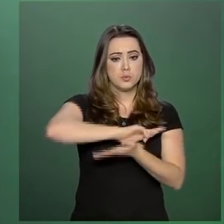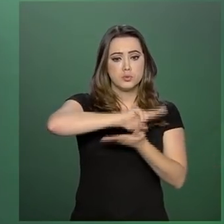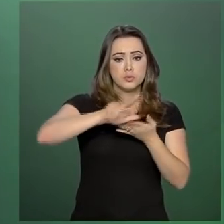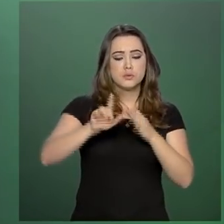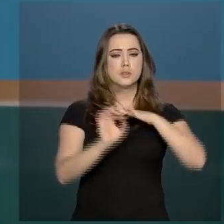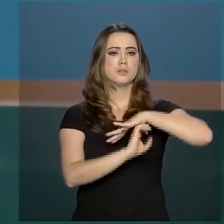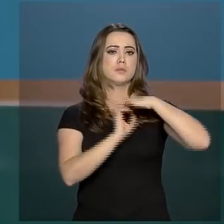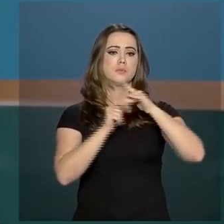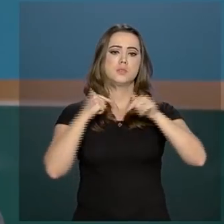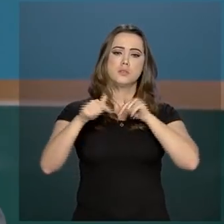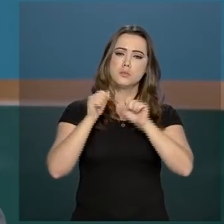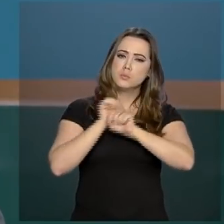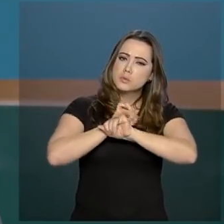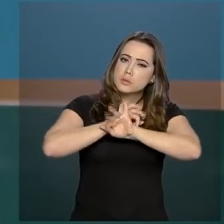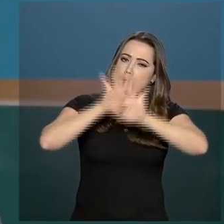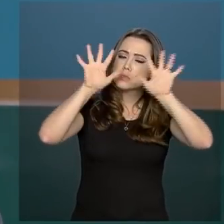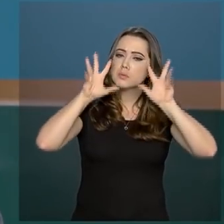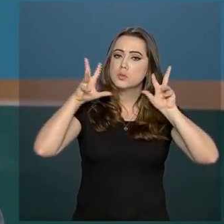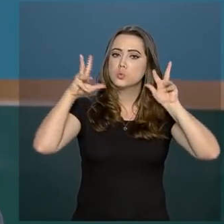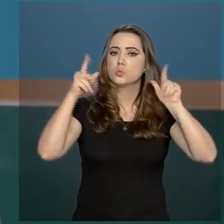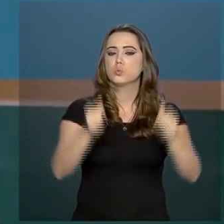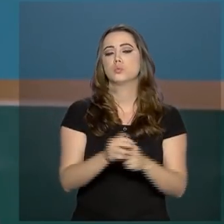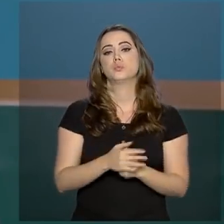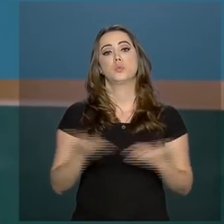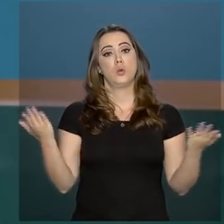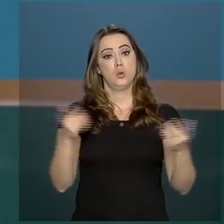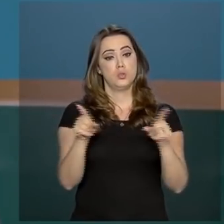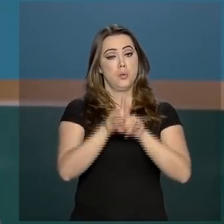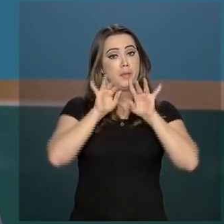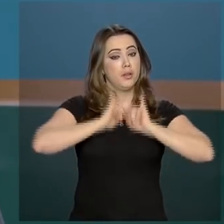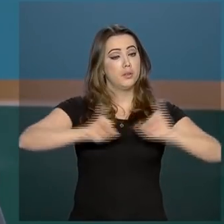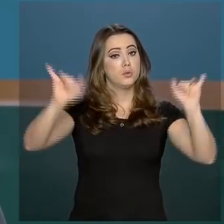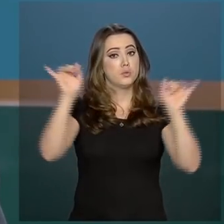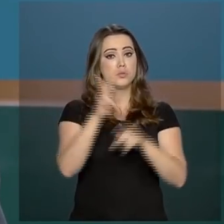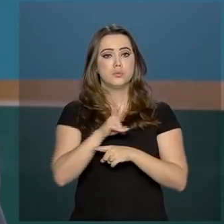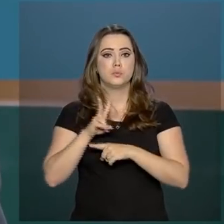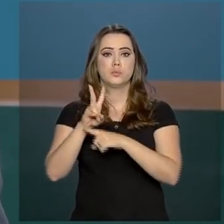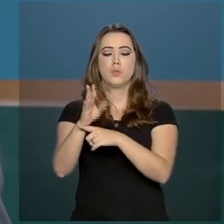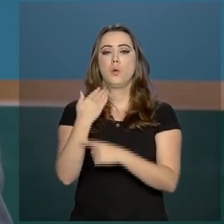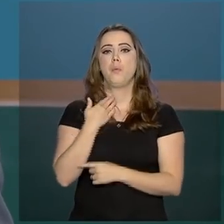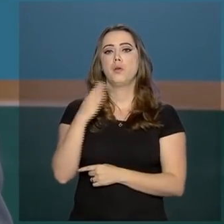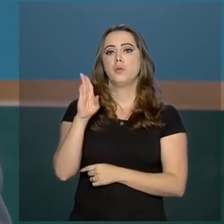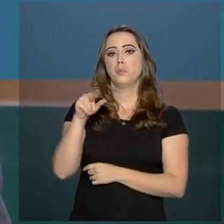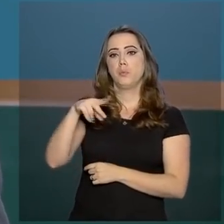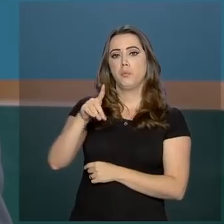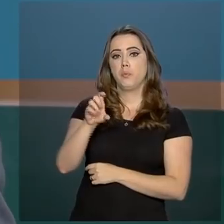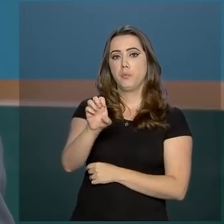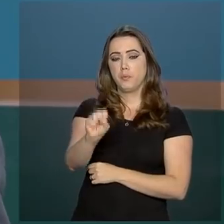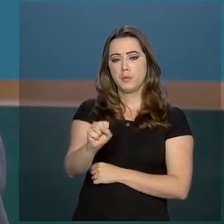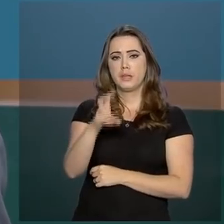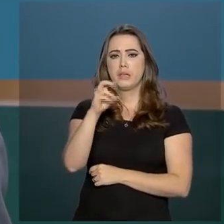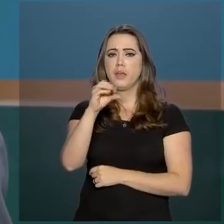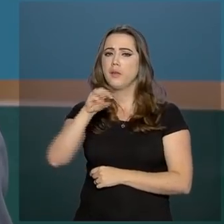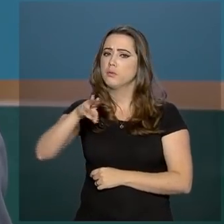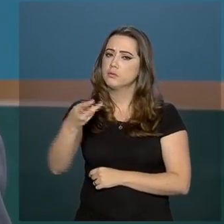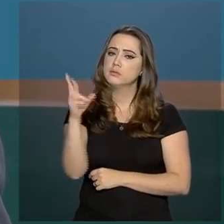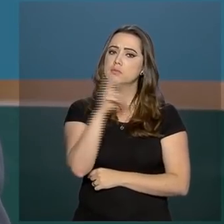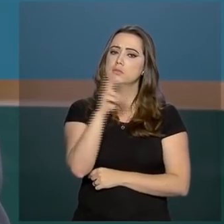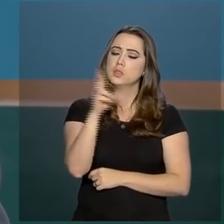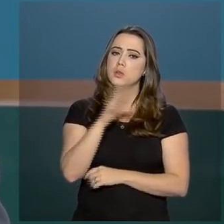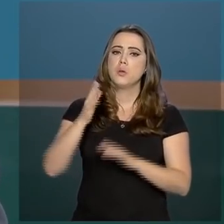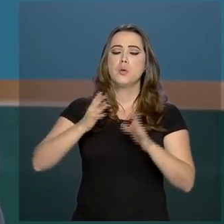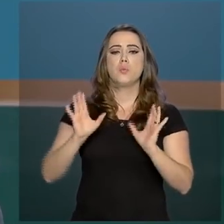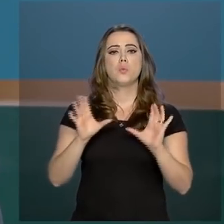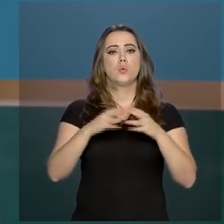transparente. E hoje também foi anunciada uma linha de crédito do BNDES de 500 milhões de reais para